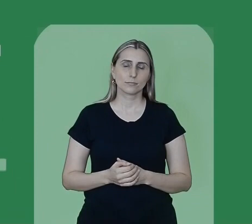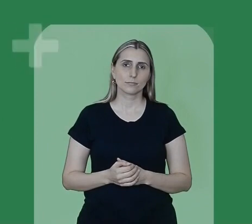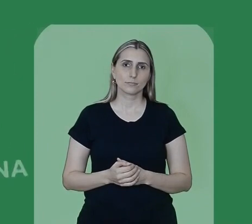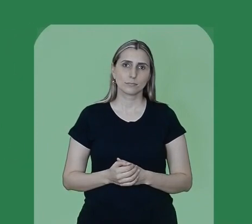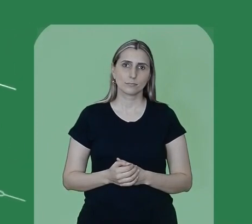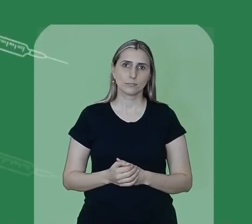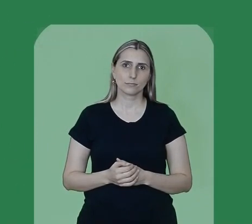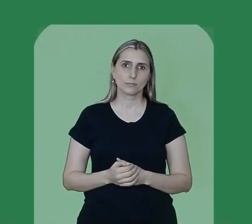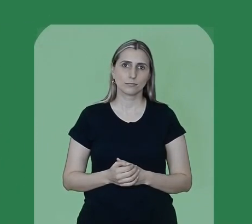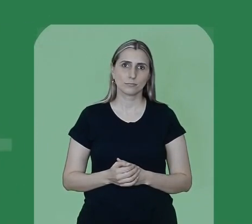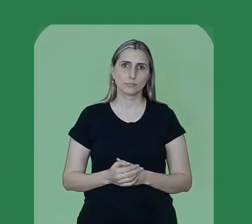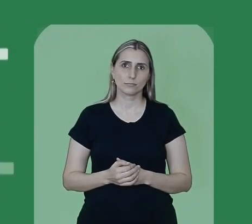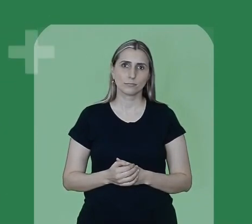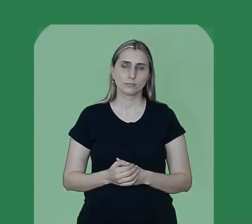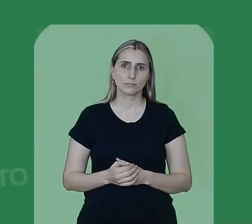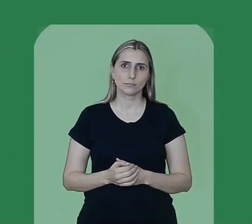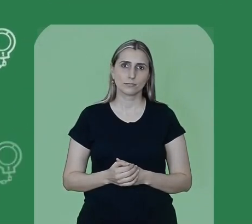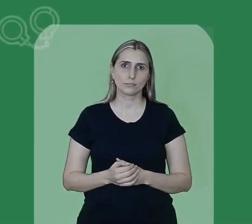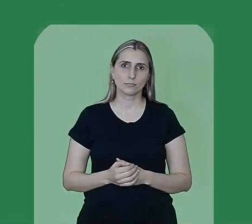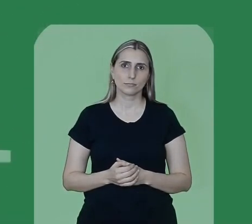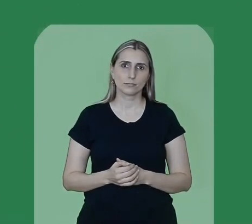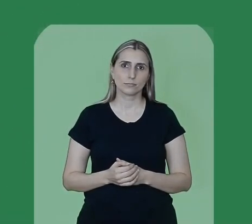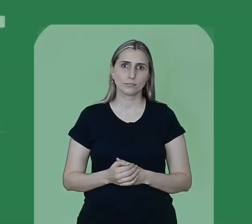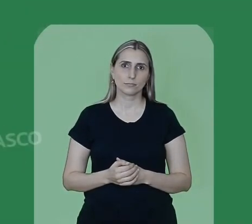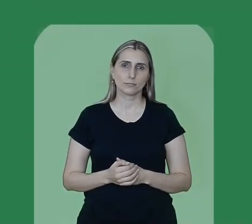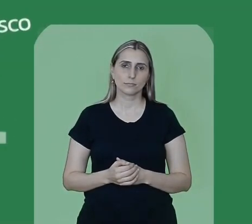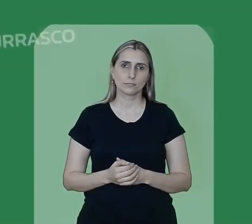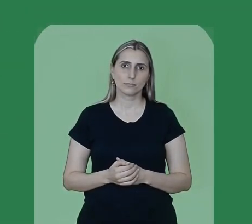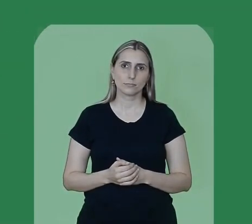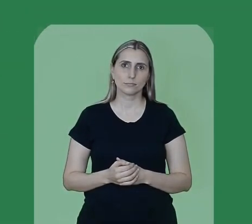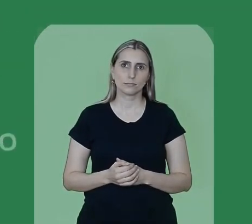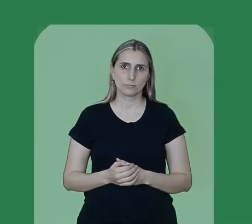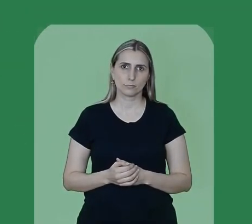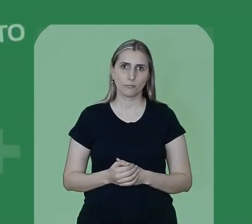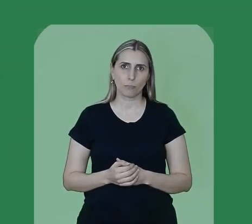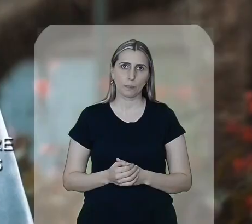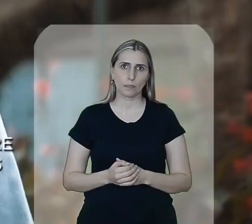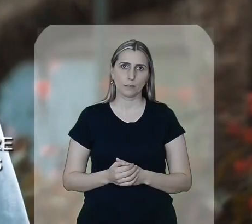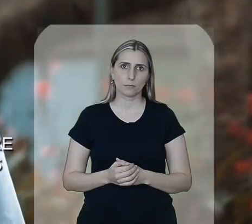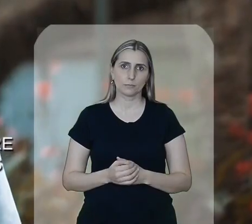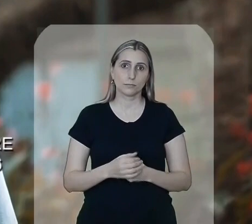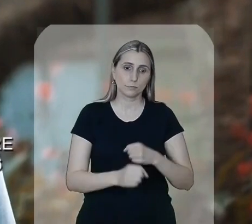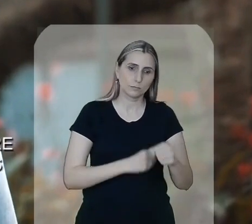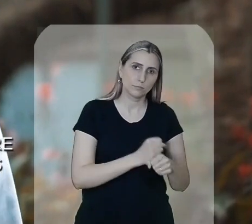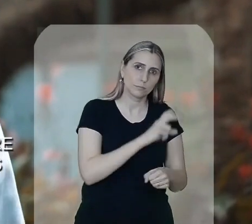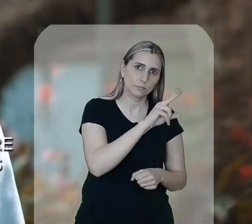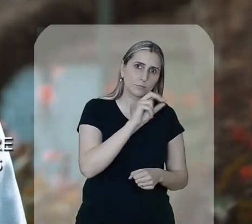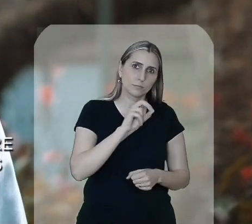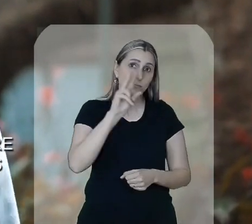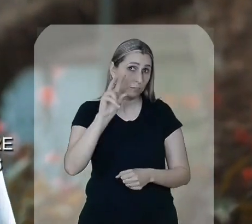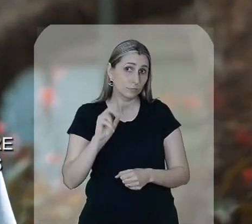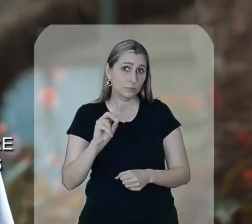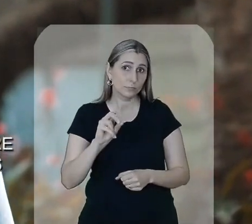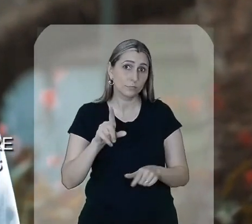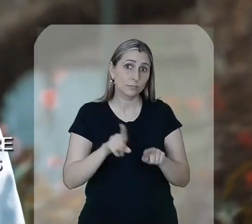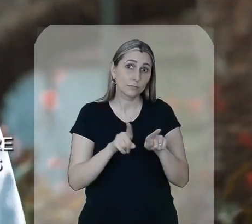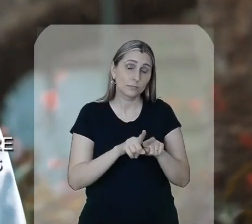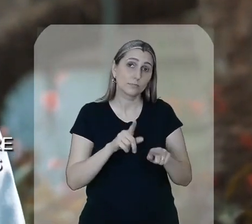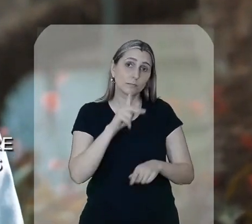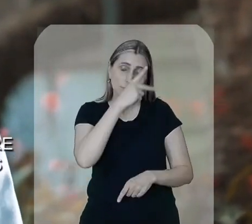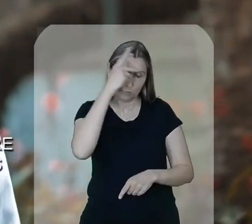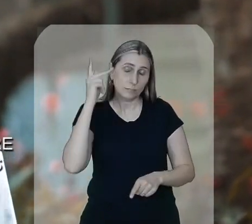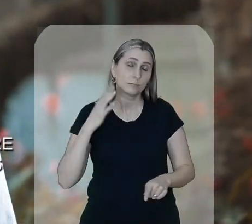compromisso de cuidar da de cuidar É 2020. Mas tem gente